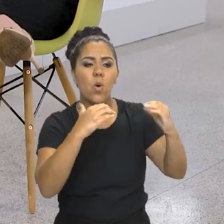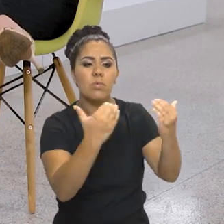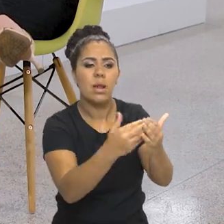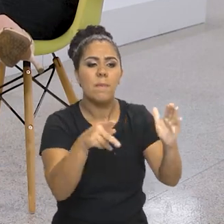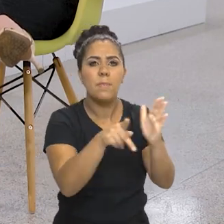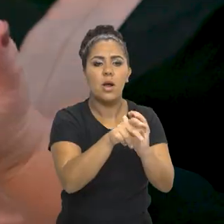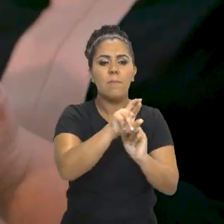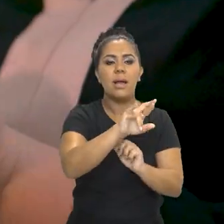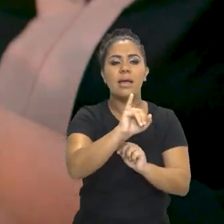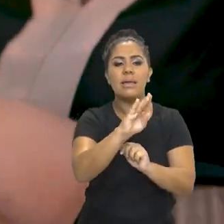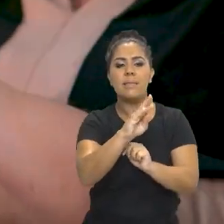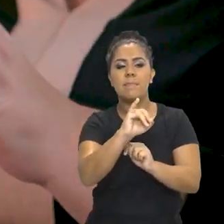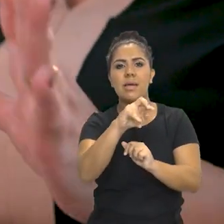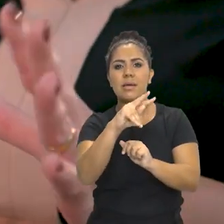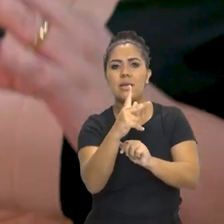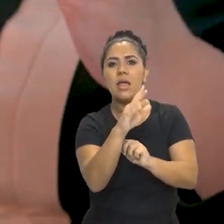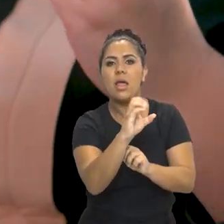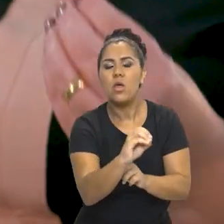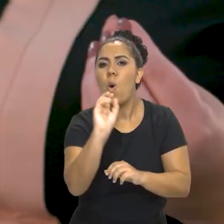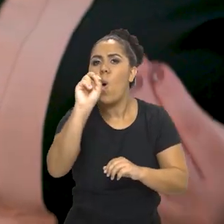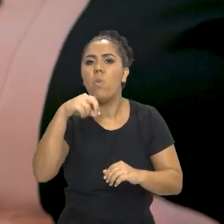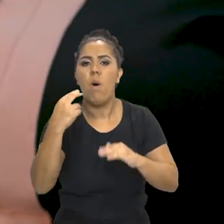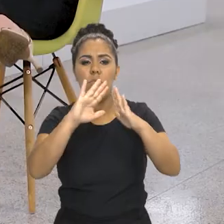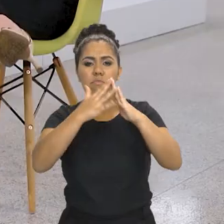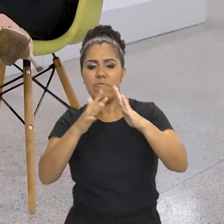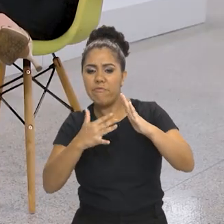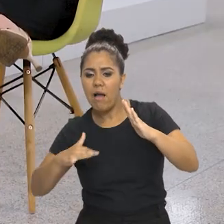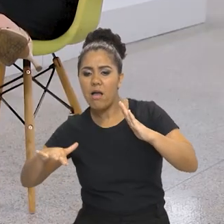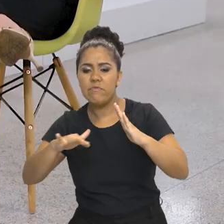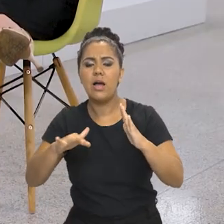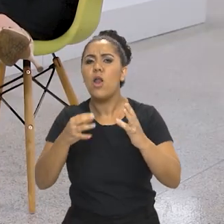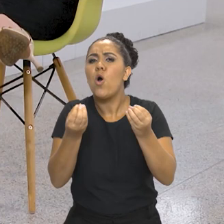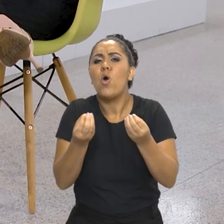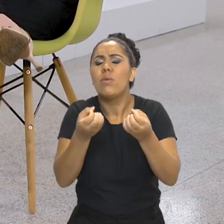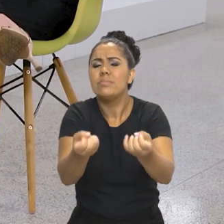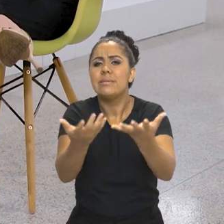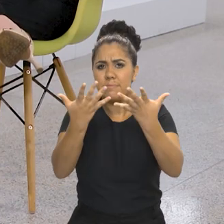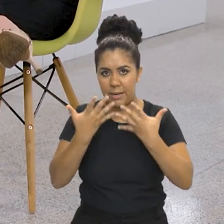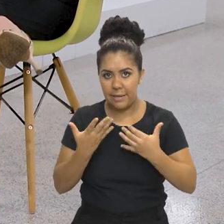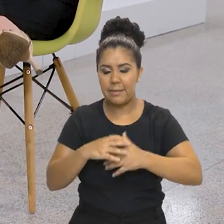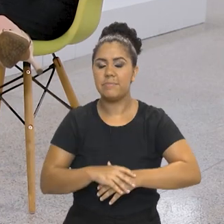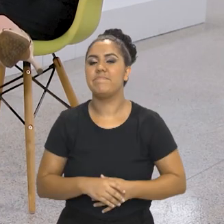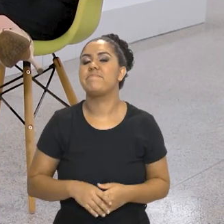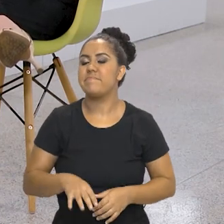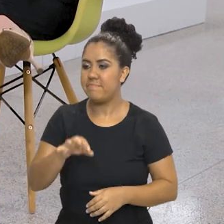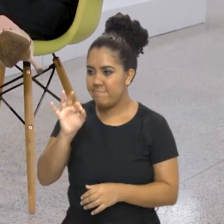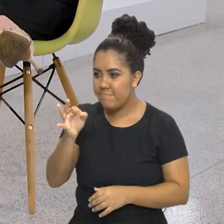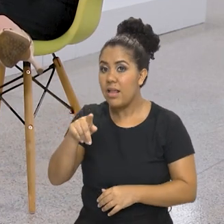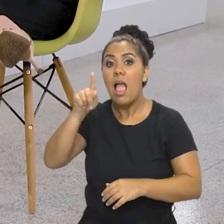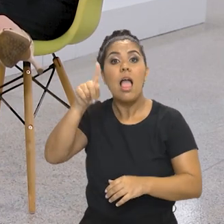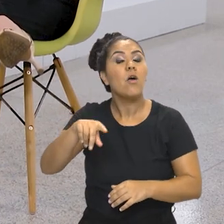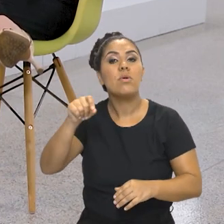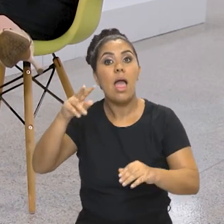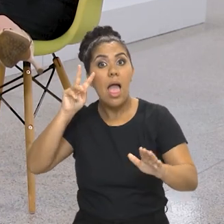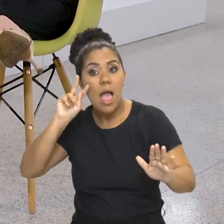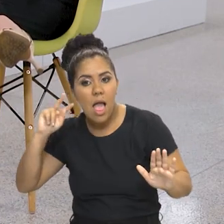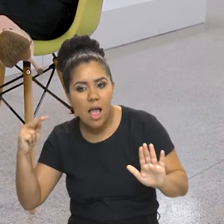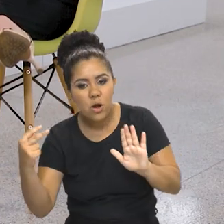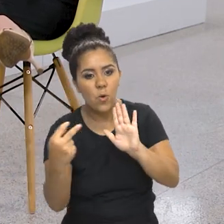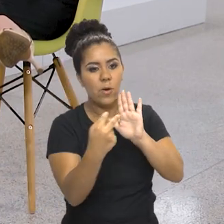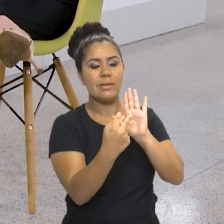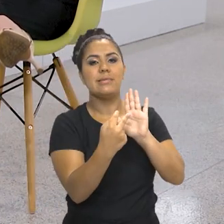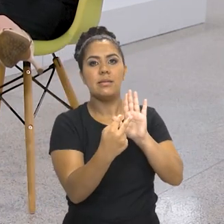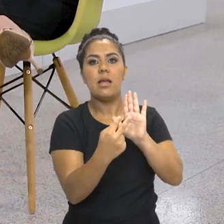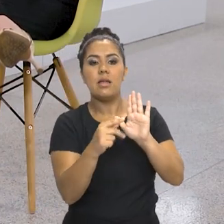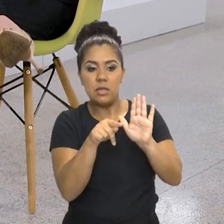dentro de uma favela? Como é que funciona? O que é um ponto de memória? É exatamente isso. É o reconhecimento